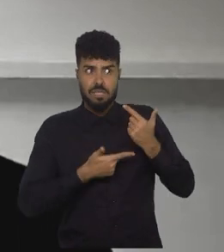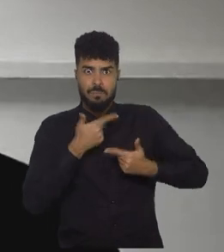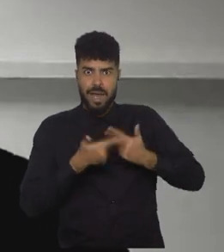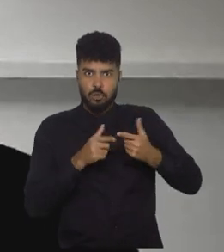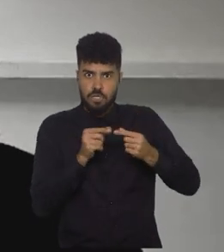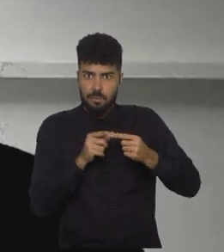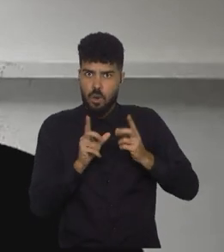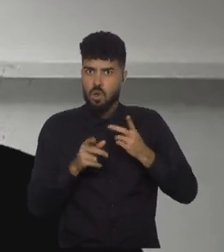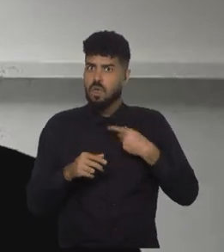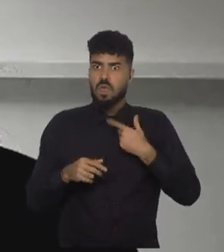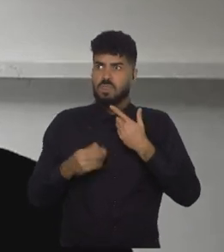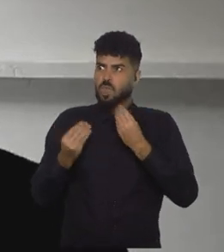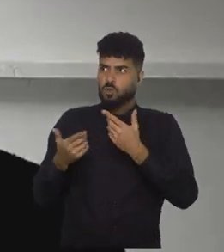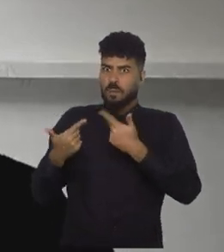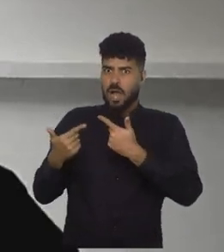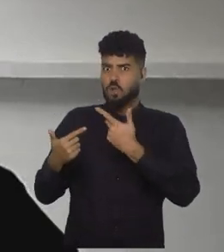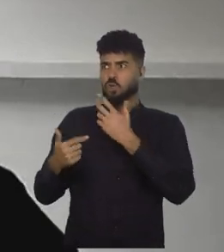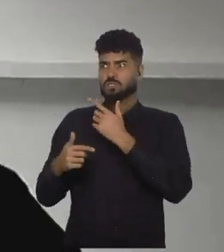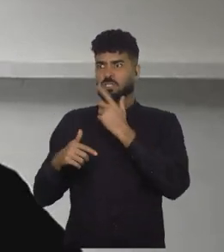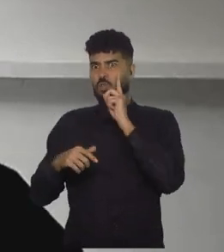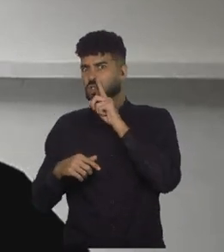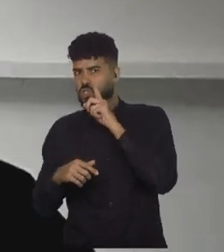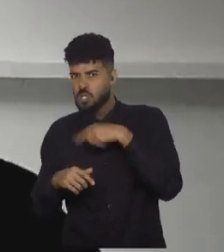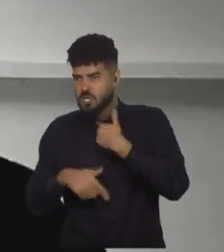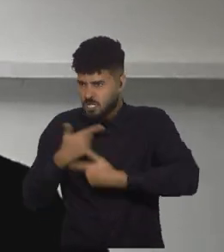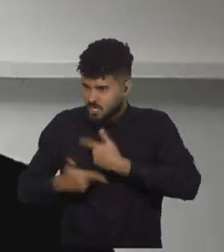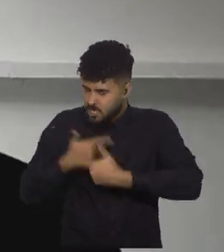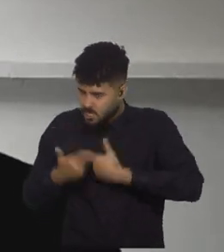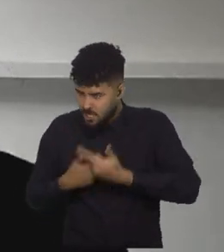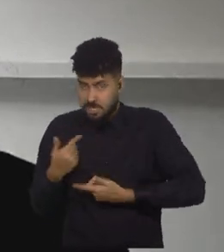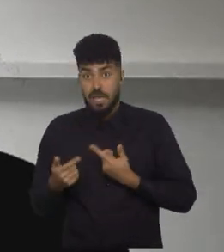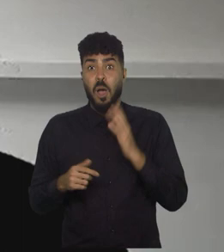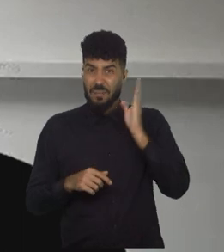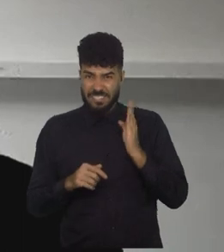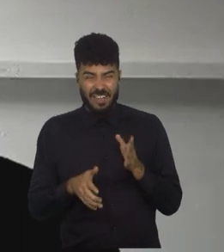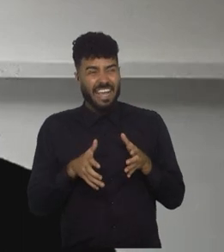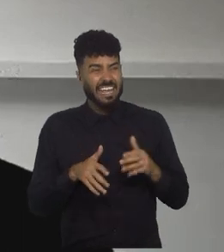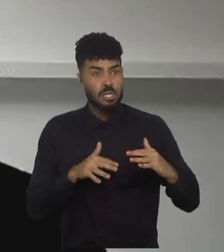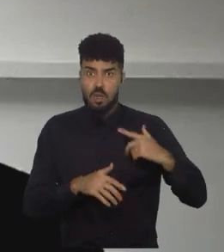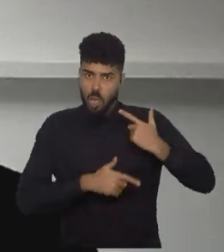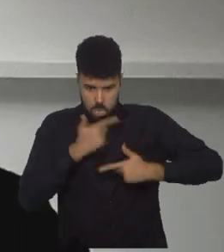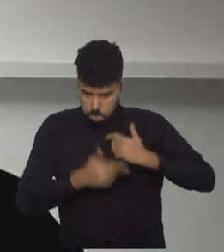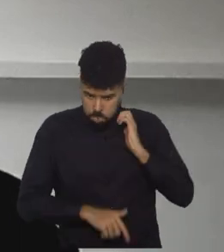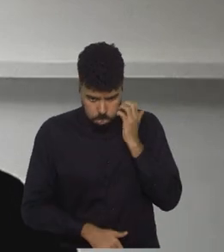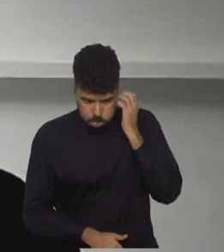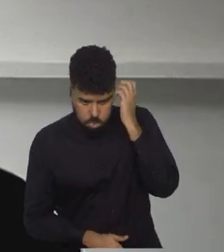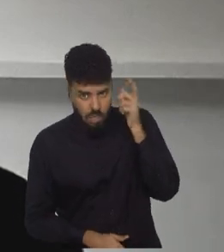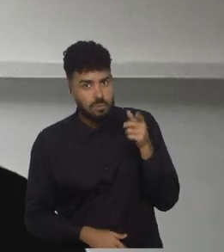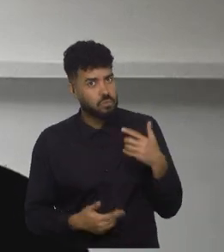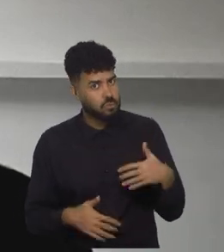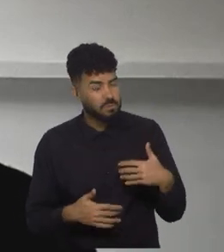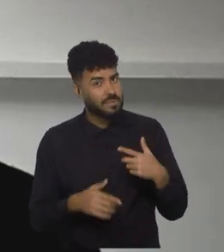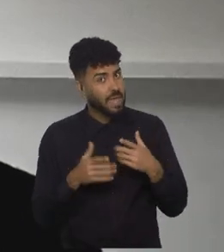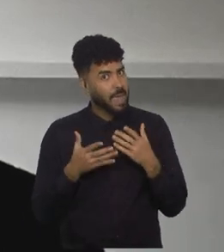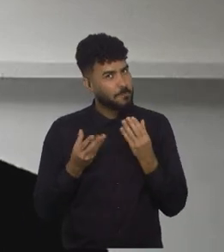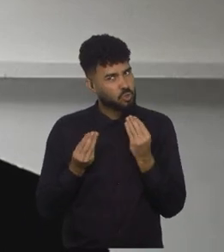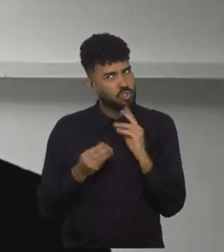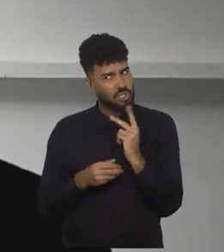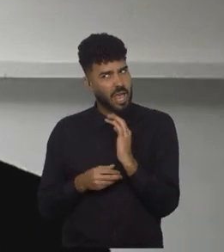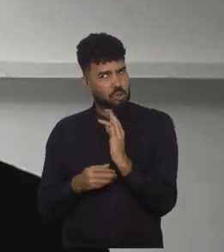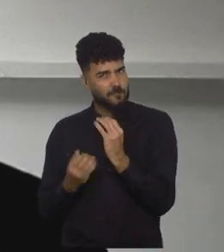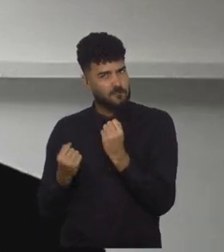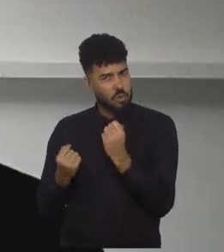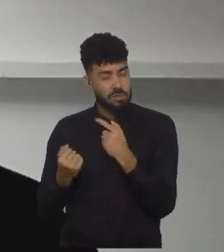Brasil. Então, é um time que tem um potencial de ser muito chato nesse grupo. Eu ainda vejo a Espanha um pouquinho à frente do